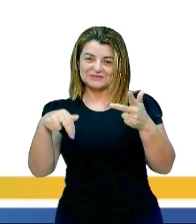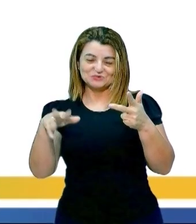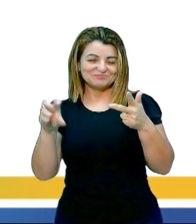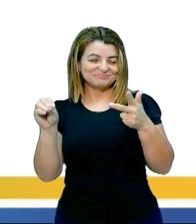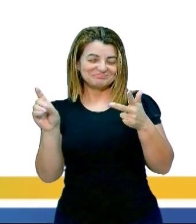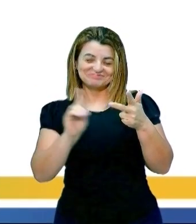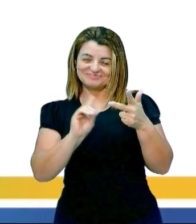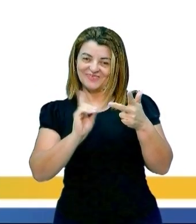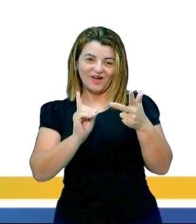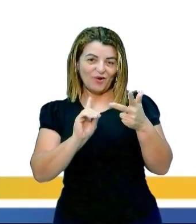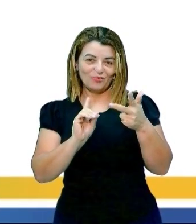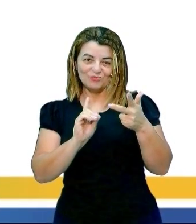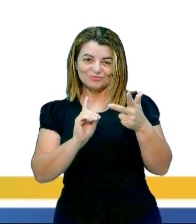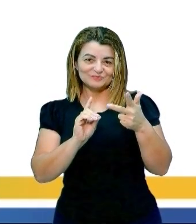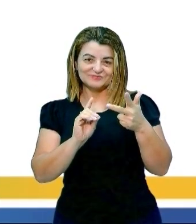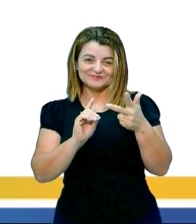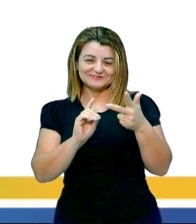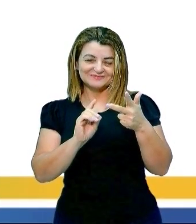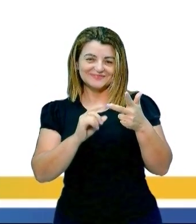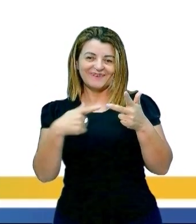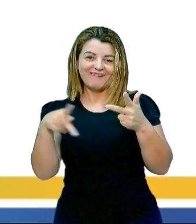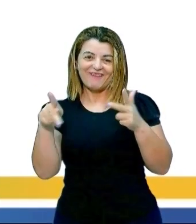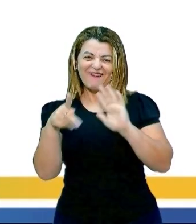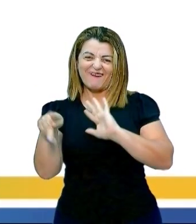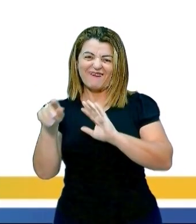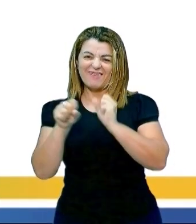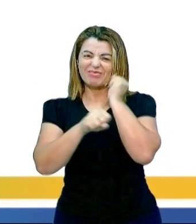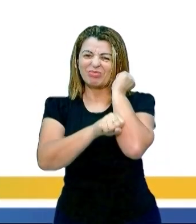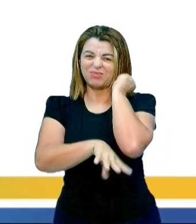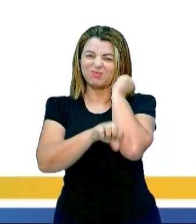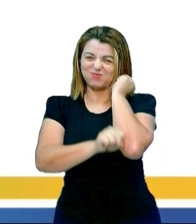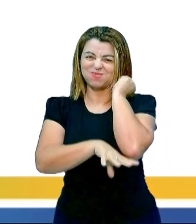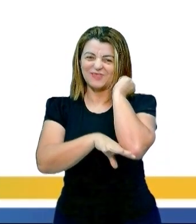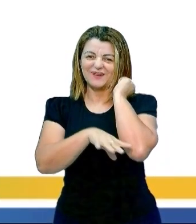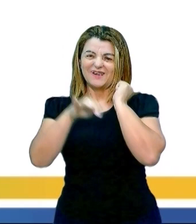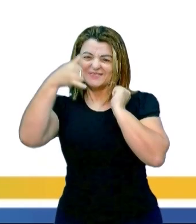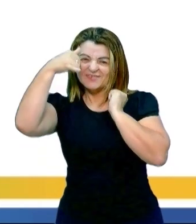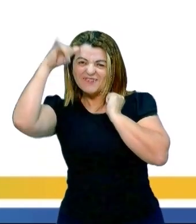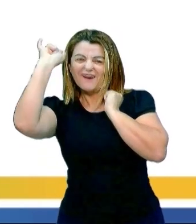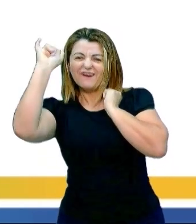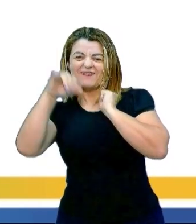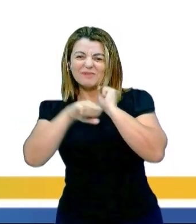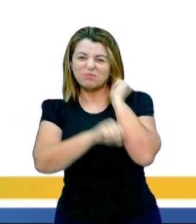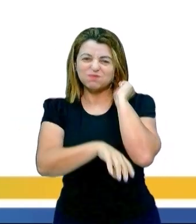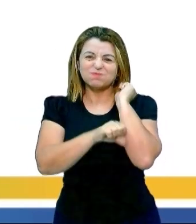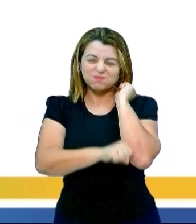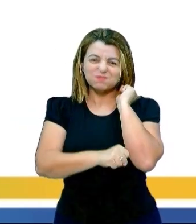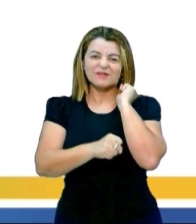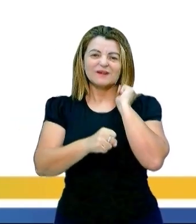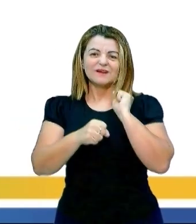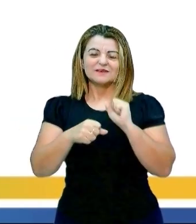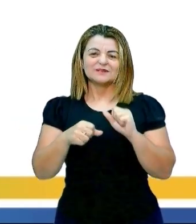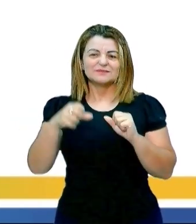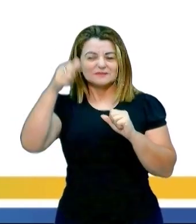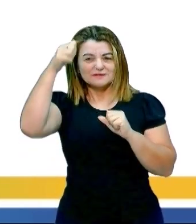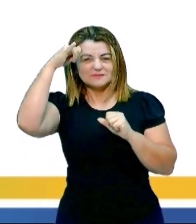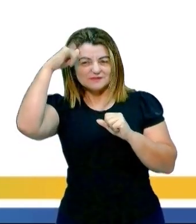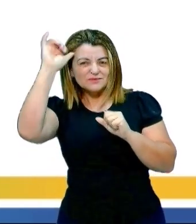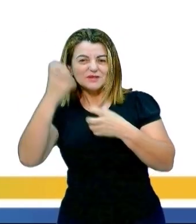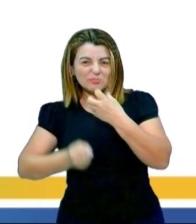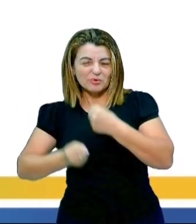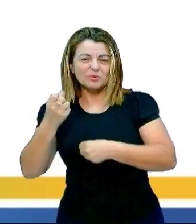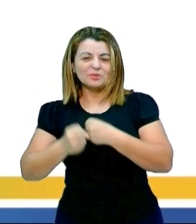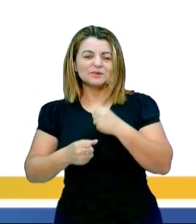lá da vaca, do boi, da cabra. É o monóxido de carbono,